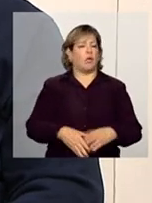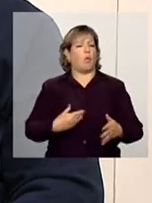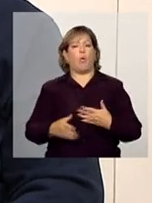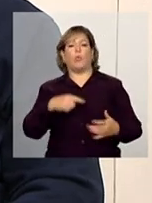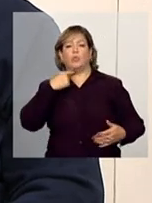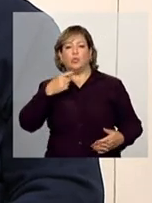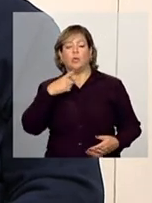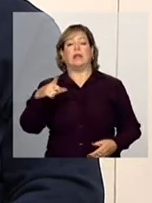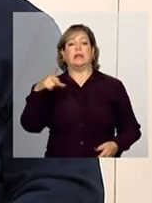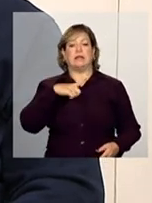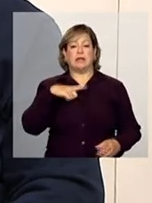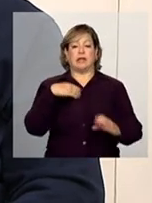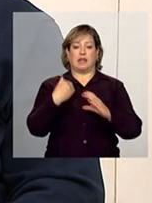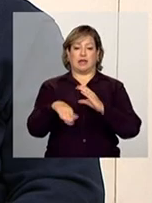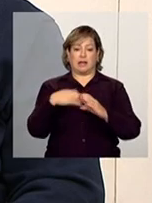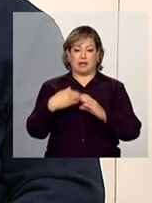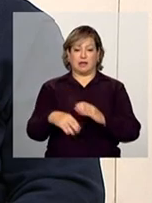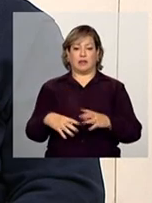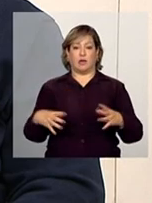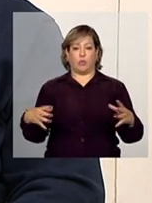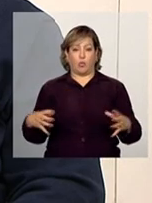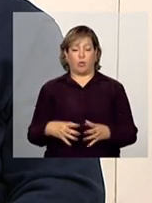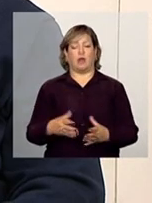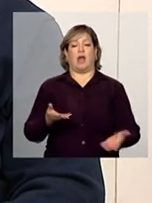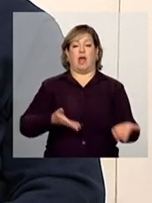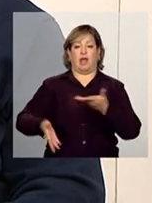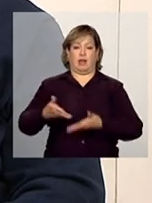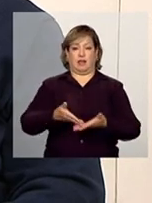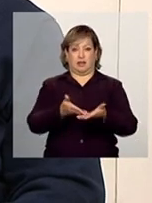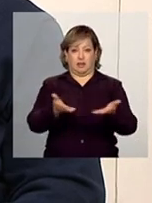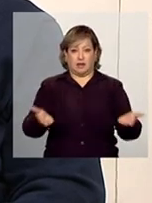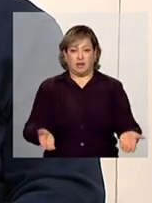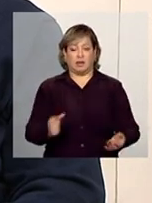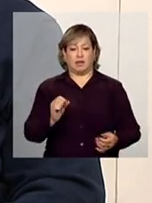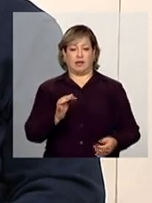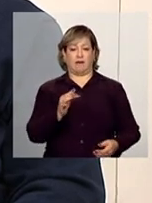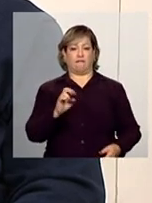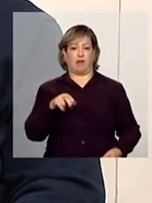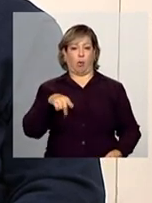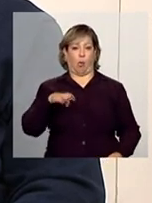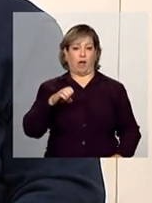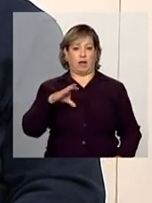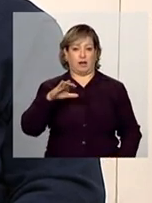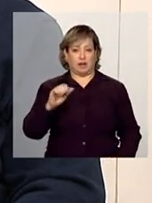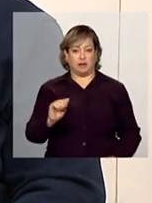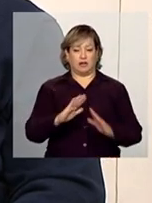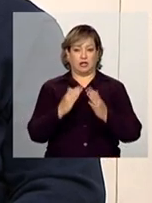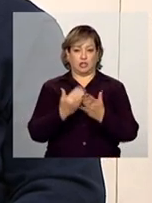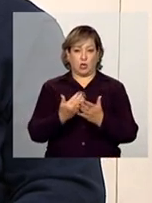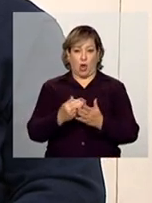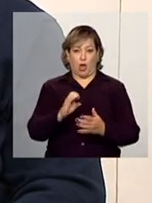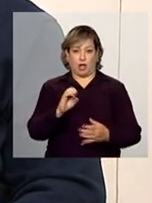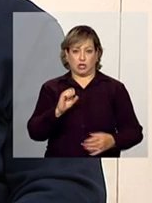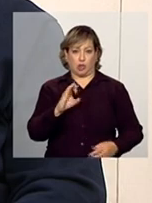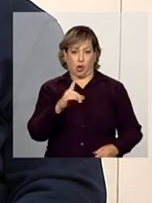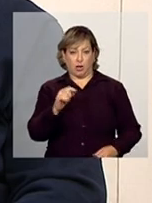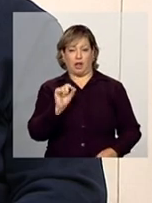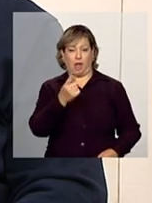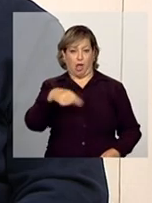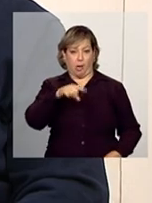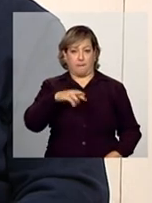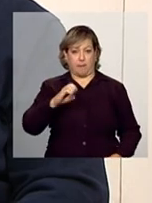então nós temos um e-mail, uma equipe que faz o atendimento, é frequênciaescolar.mec.gov